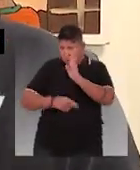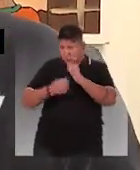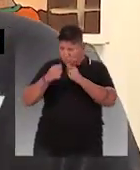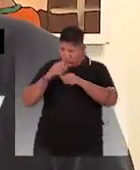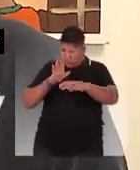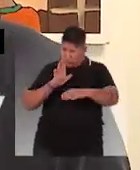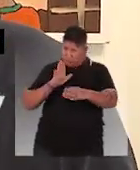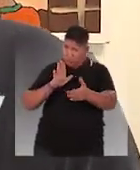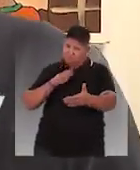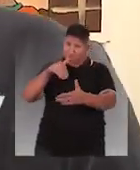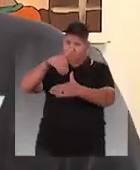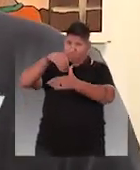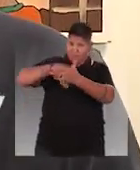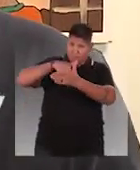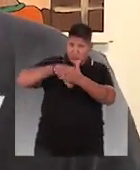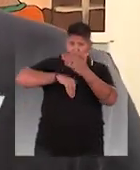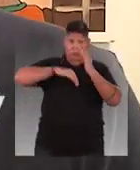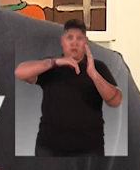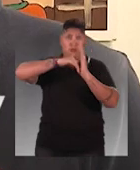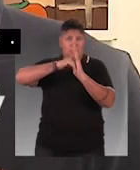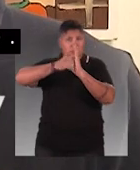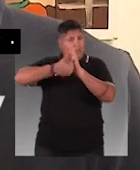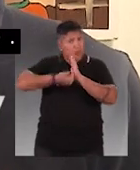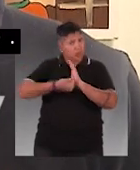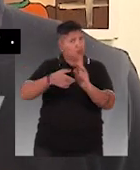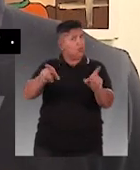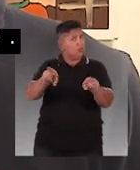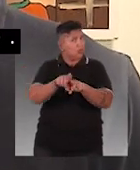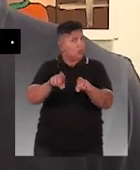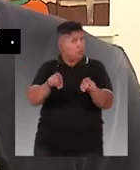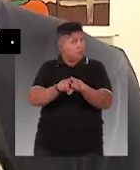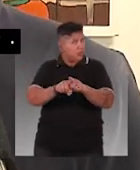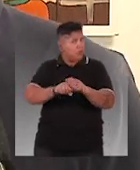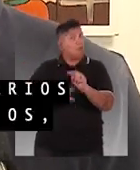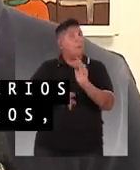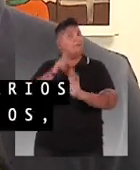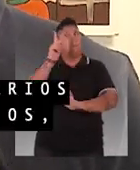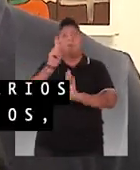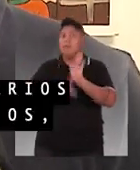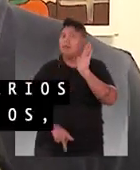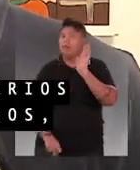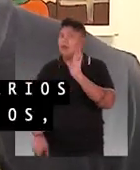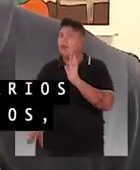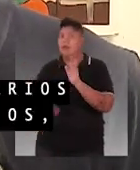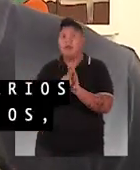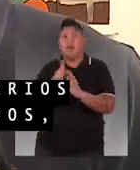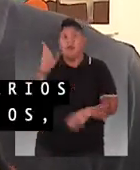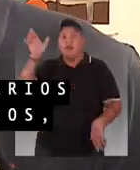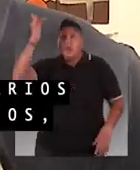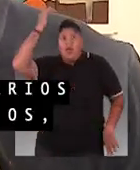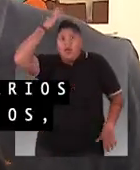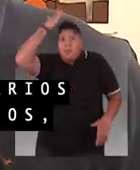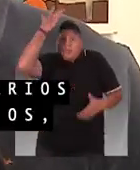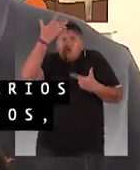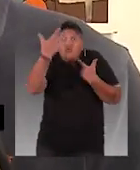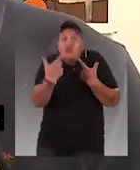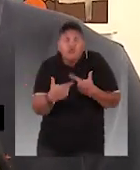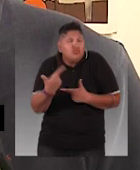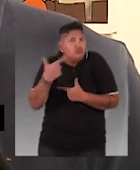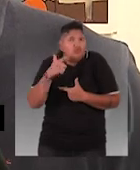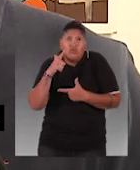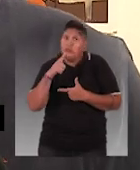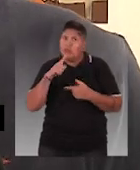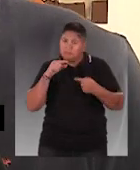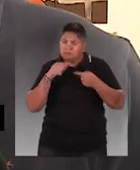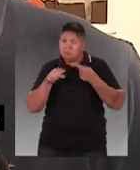esses dois projetos, eles têm que passar pelo plenário da Câmara e pelo plenário do Senado. O Pele do Veneno tem vários pontos que são absurdos, inclusive